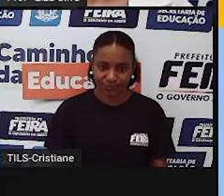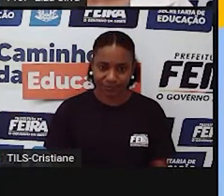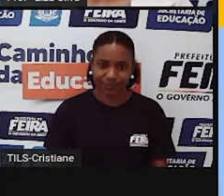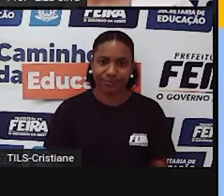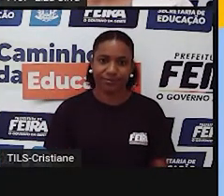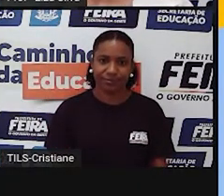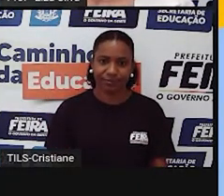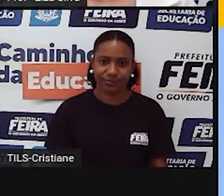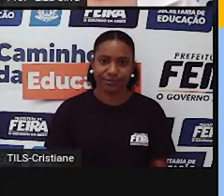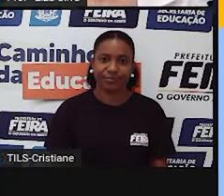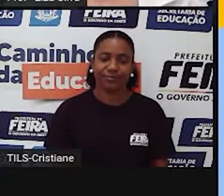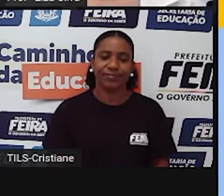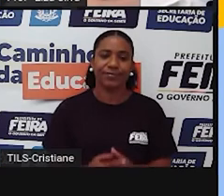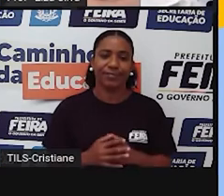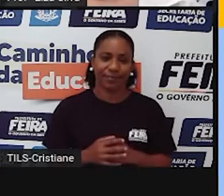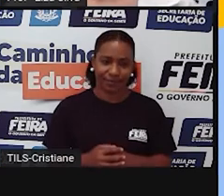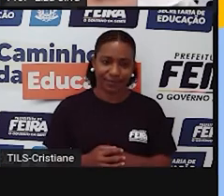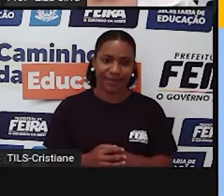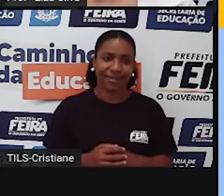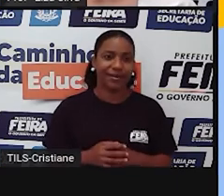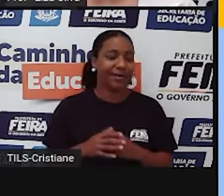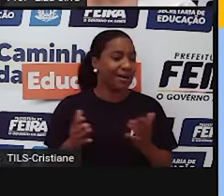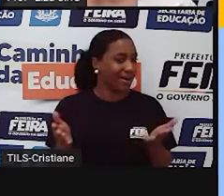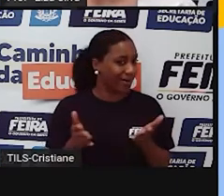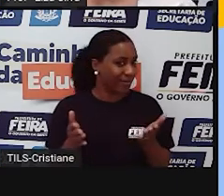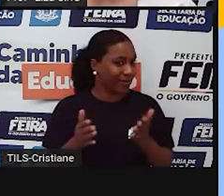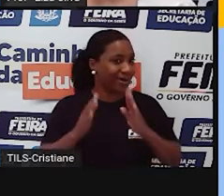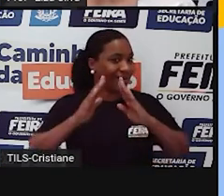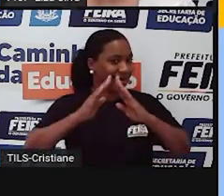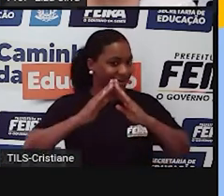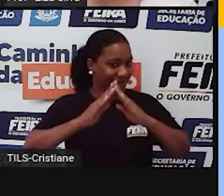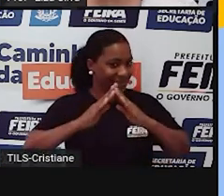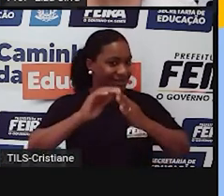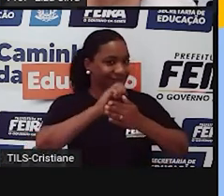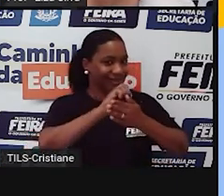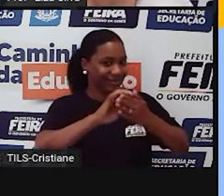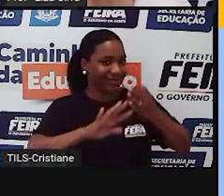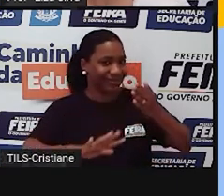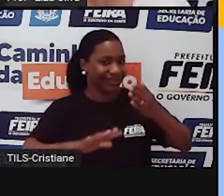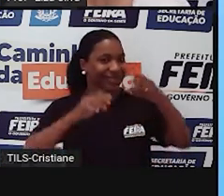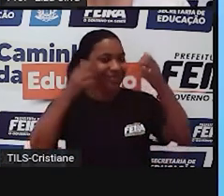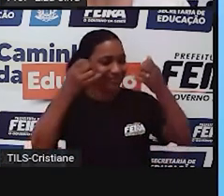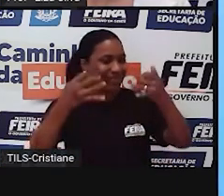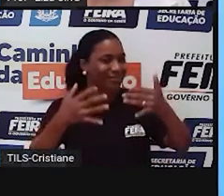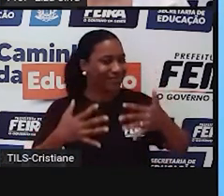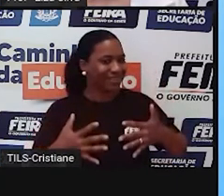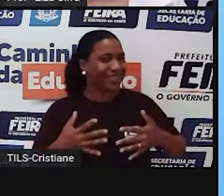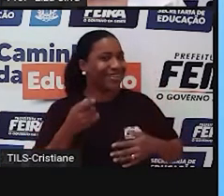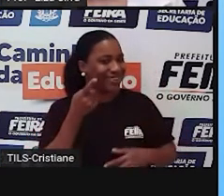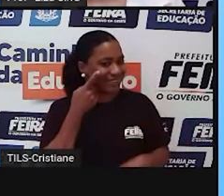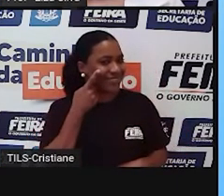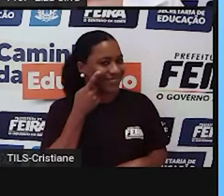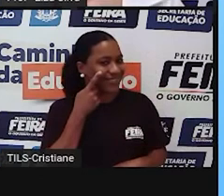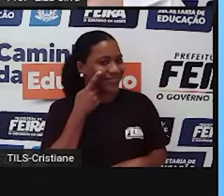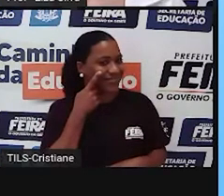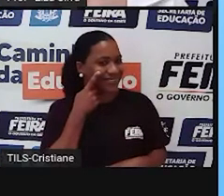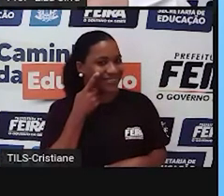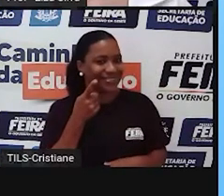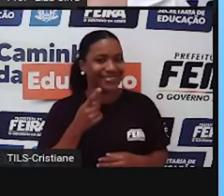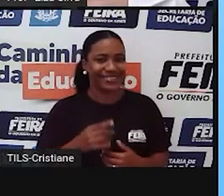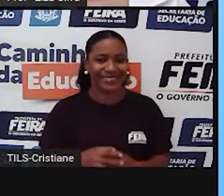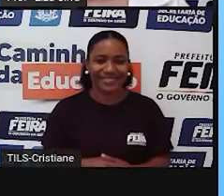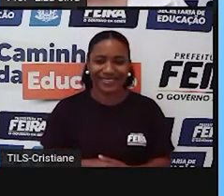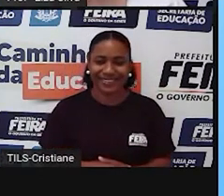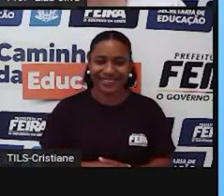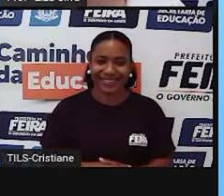para vocês o nosso desafio de caça. Let's practice. Vamos lá? Vamos praticar? Vou